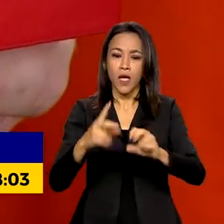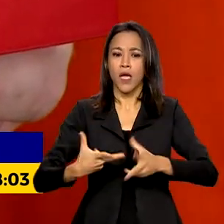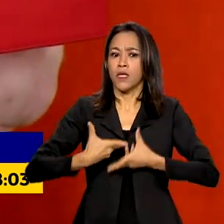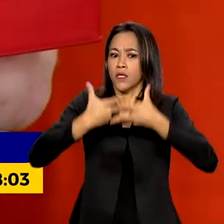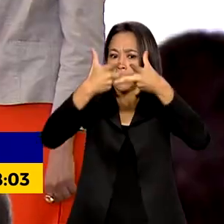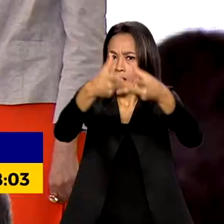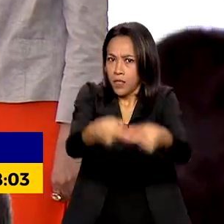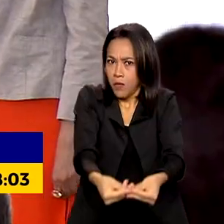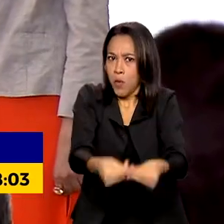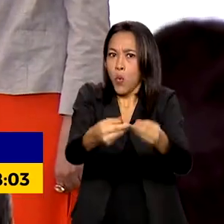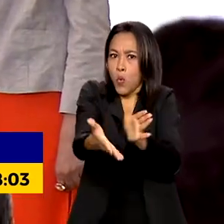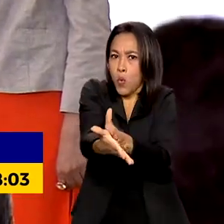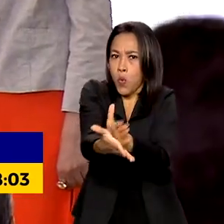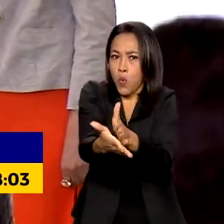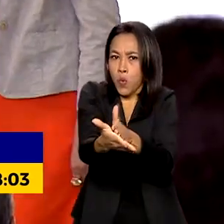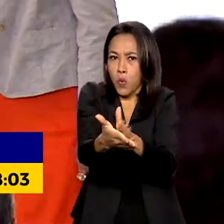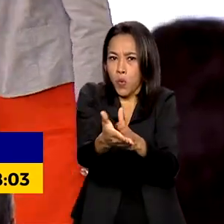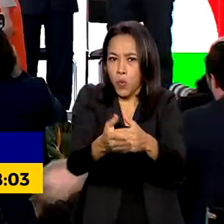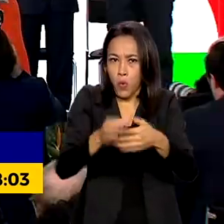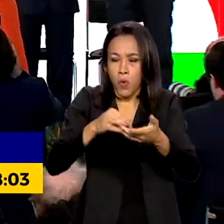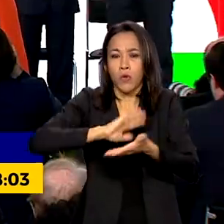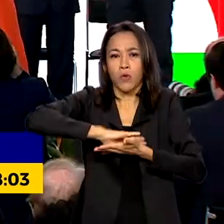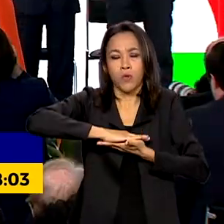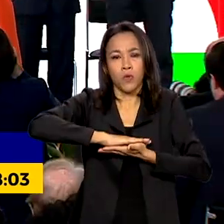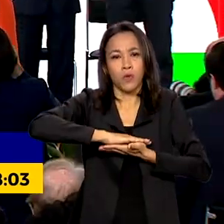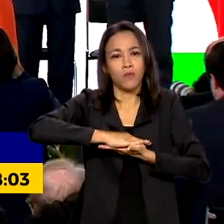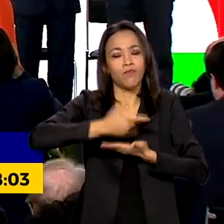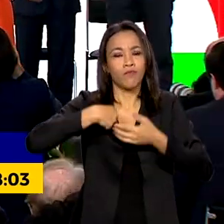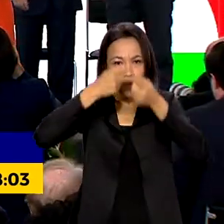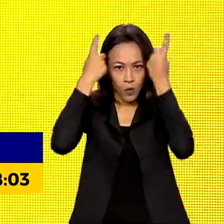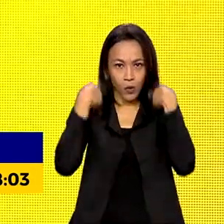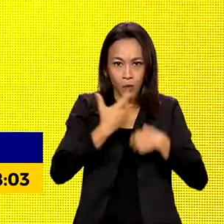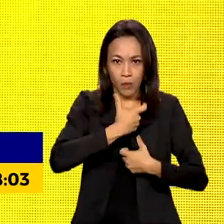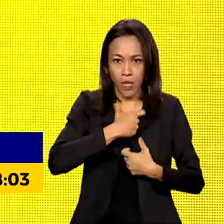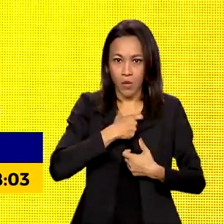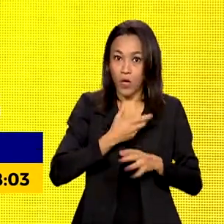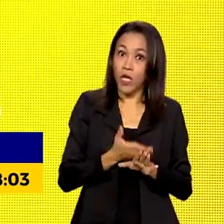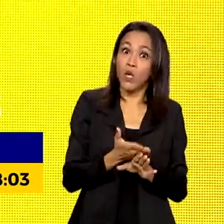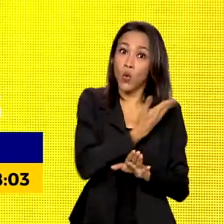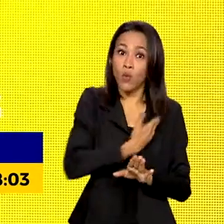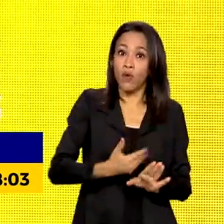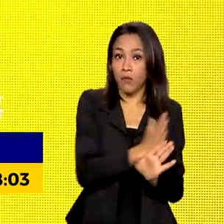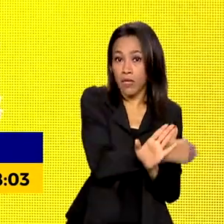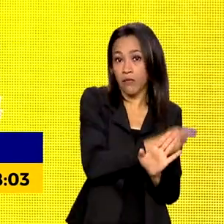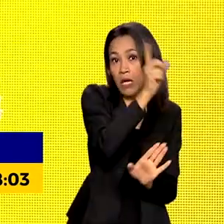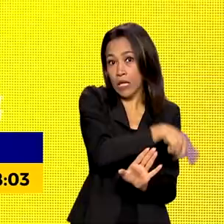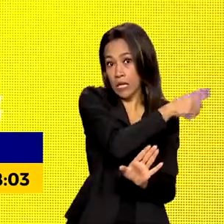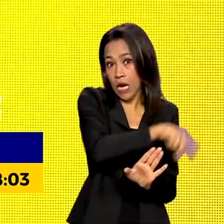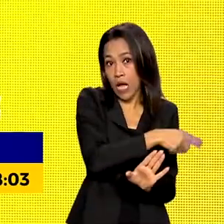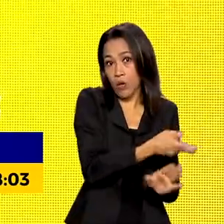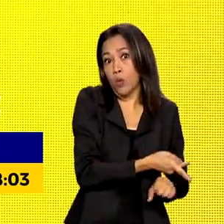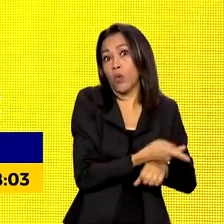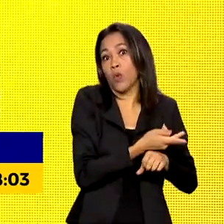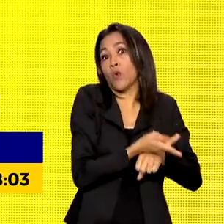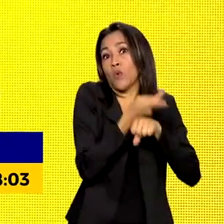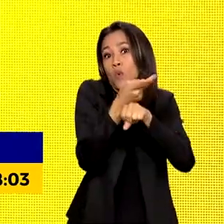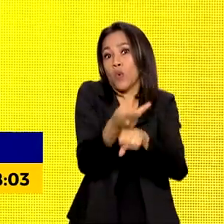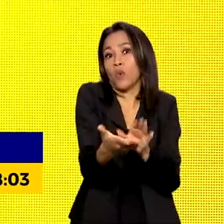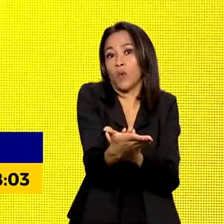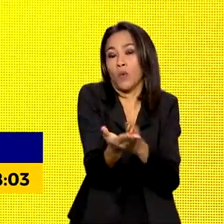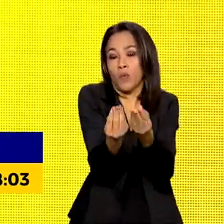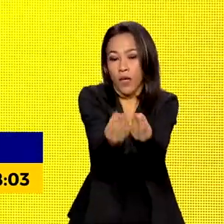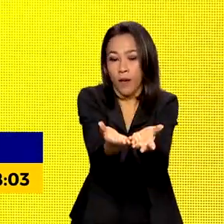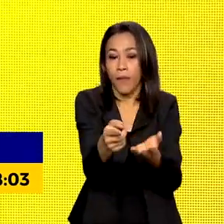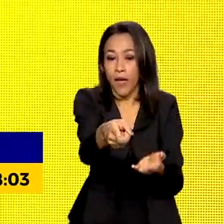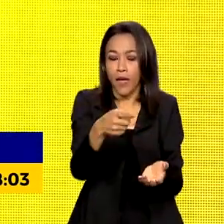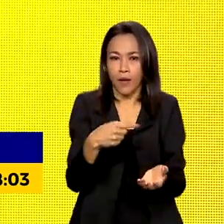Científico. Eles tiveram a honraria cancelada no governo anterior. Nessa cerimônia, mais do que encontrar com o